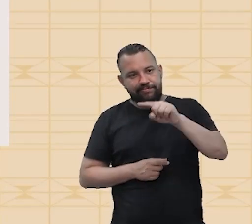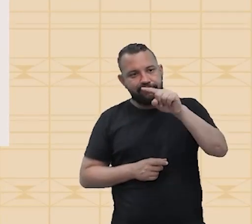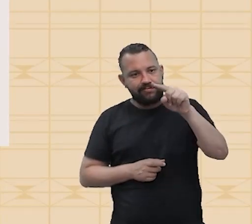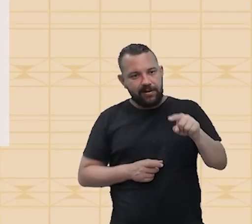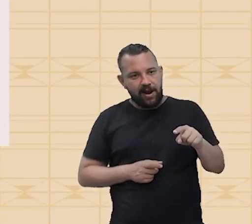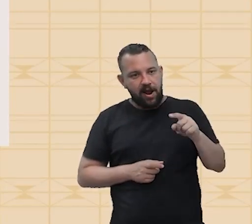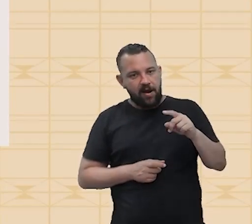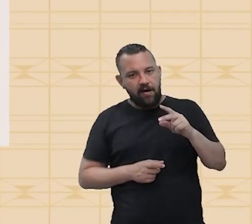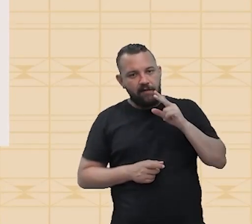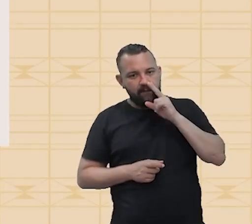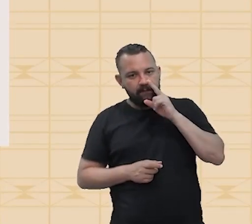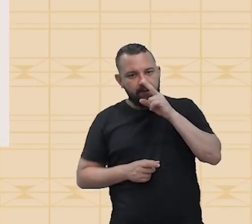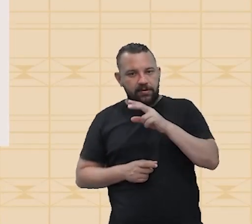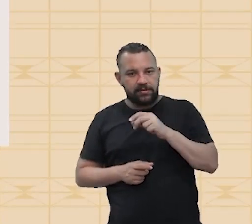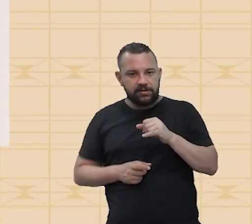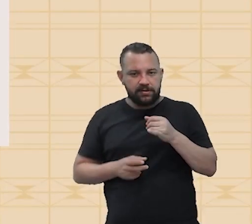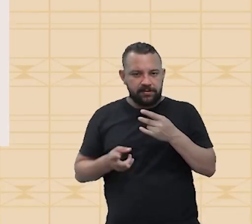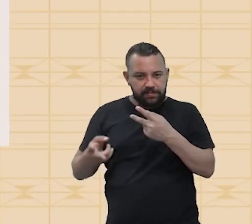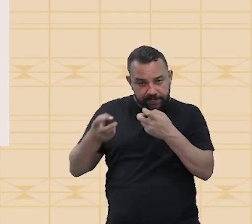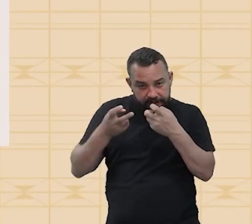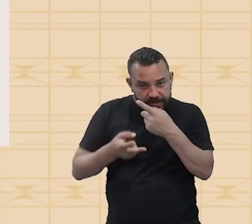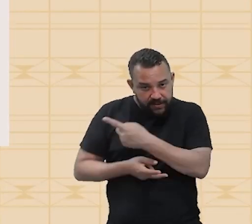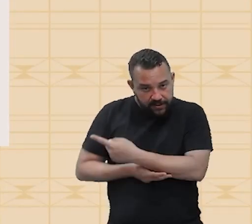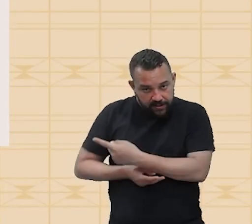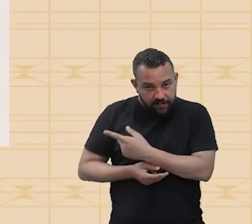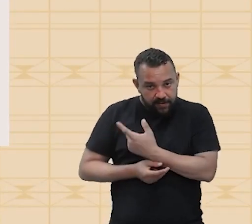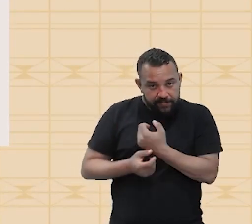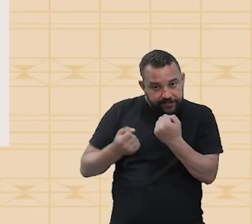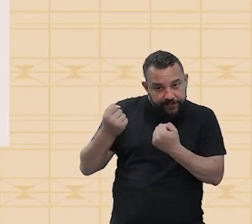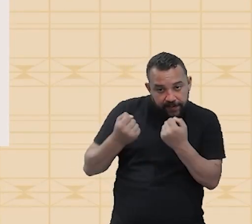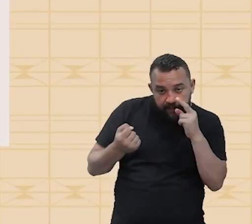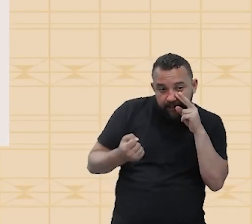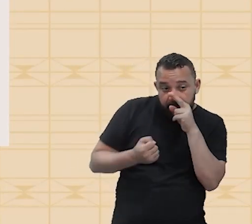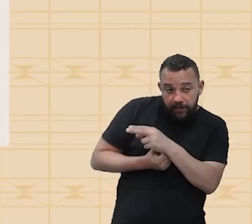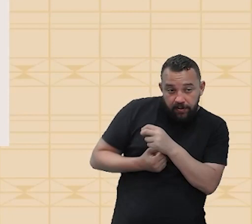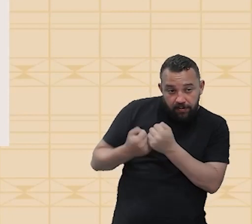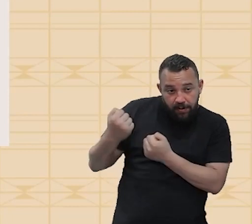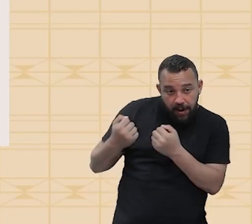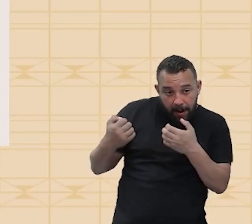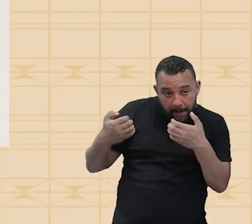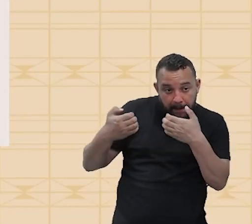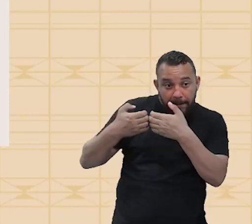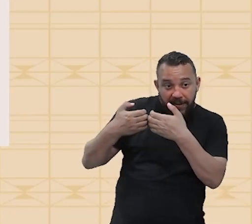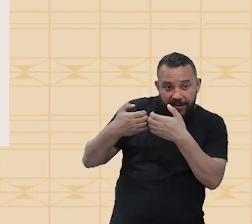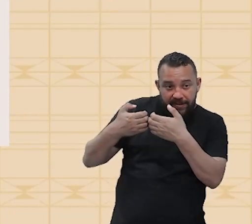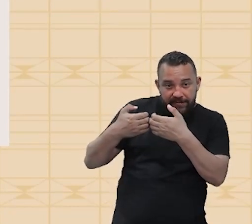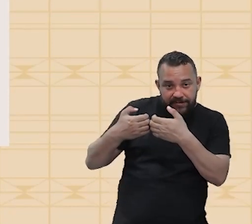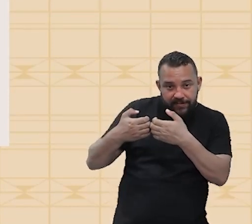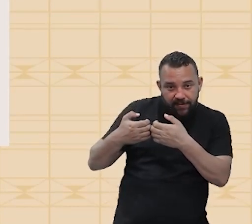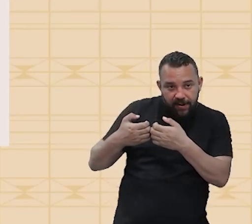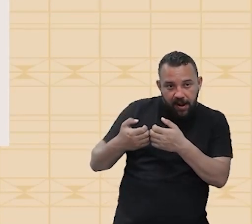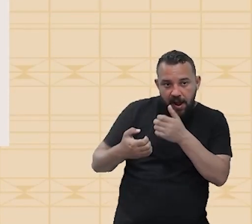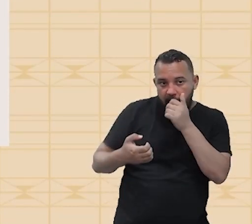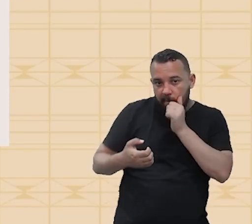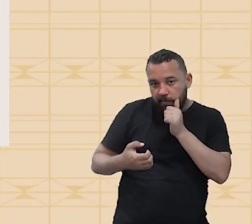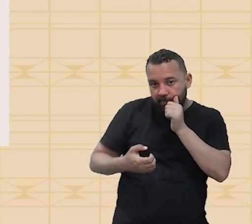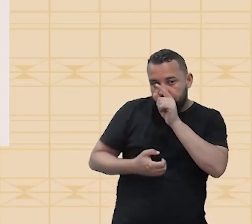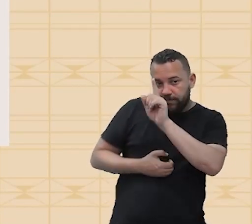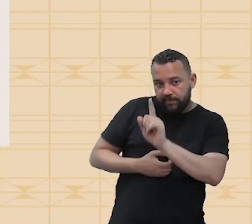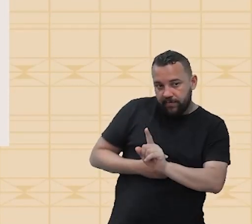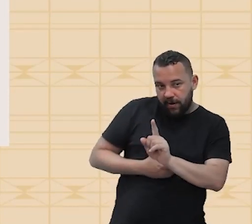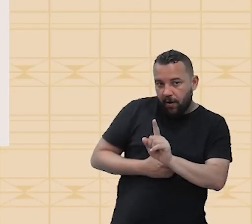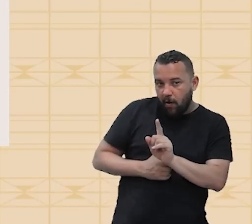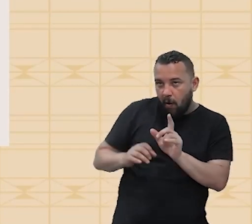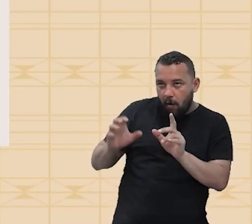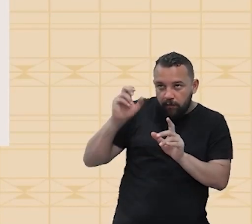mais grave. Então, quando um observador, ele está vendo um objeto se aproximar dele, o som, nesse momento, ele vai ficar